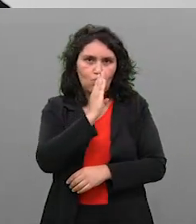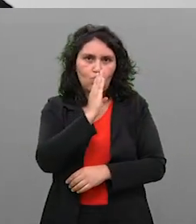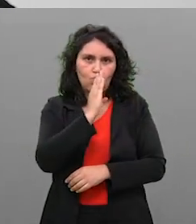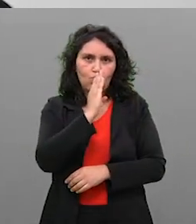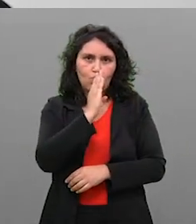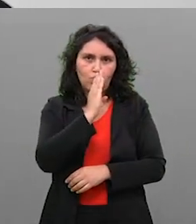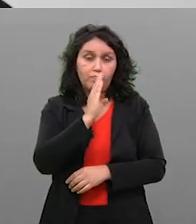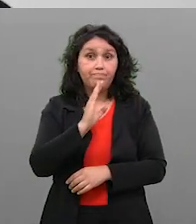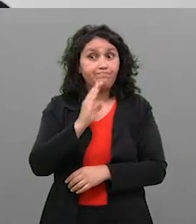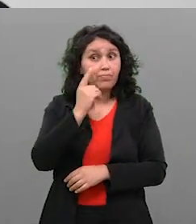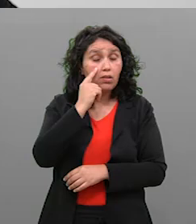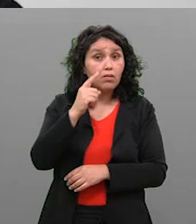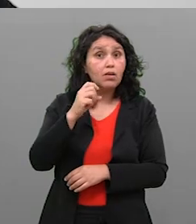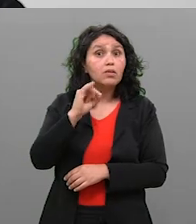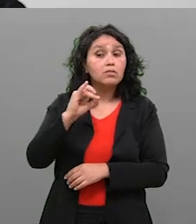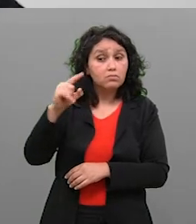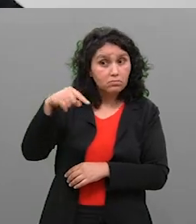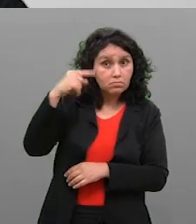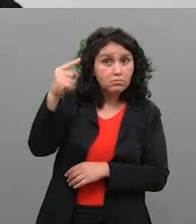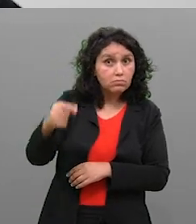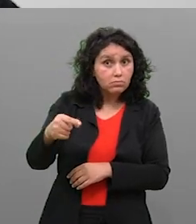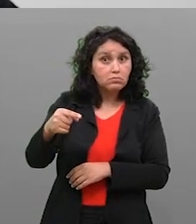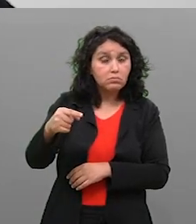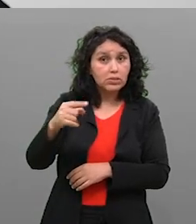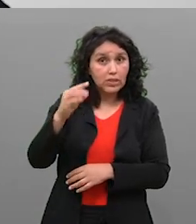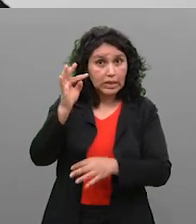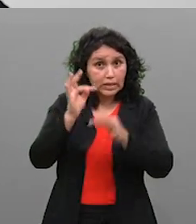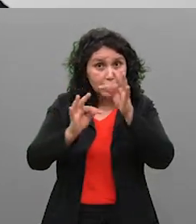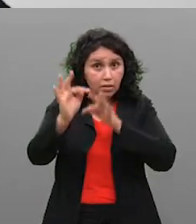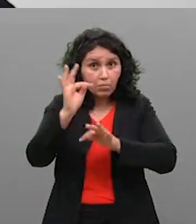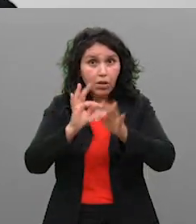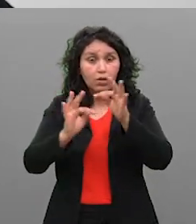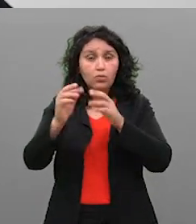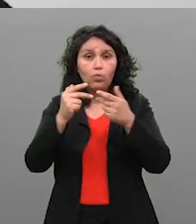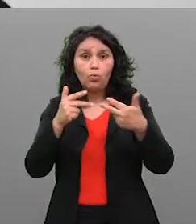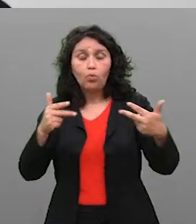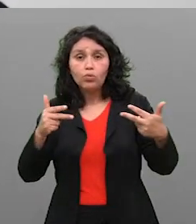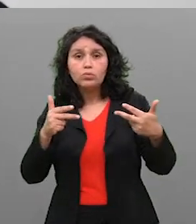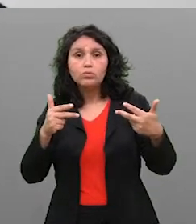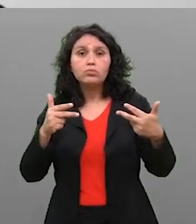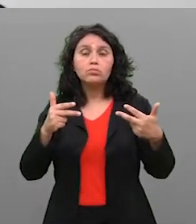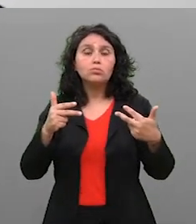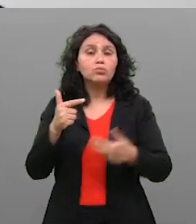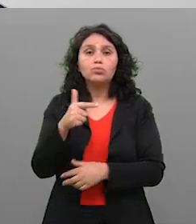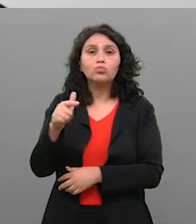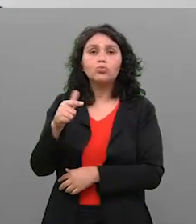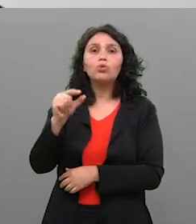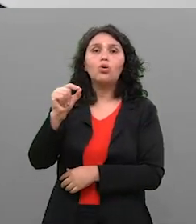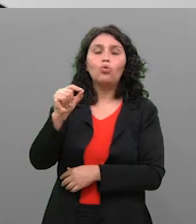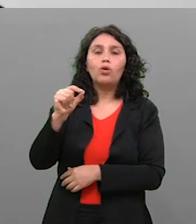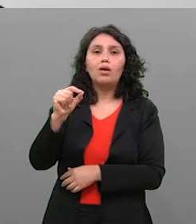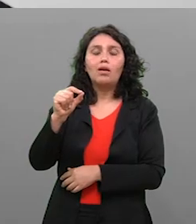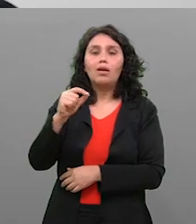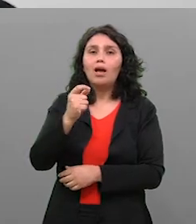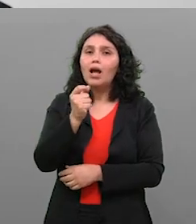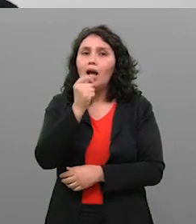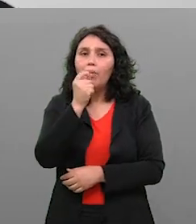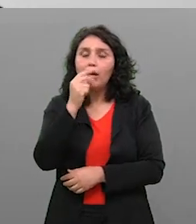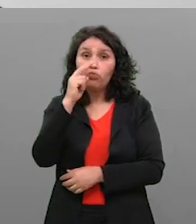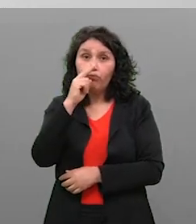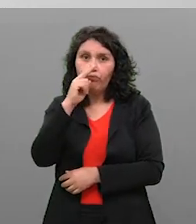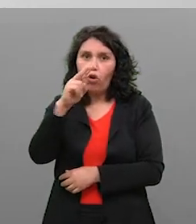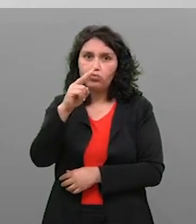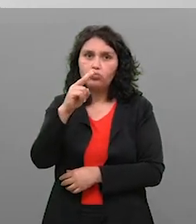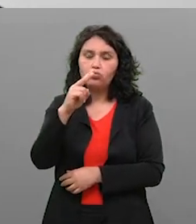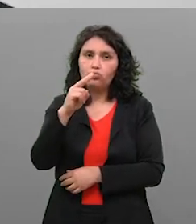Difícil alguém que fale abertamente. Mas essa pessoa tem capacidade para tratar? Porque o que acontece? Se a pessoa não tem, por exemplo, ah,